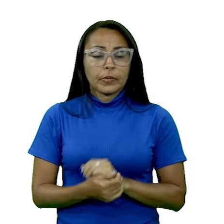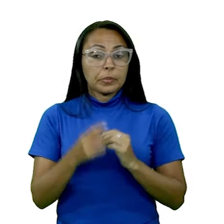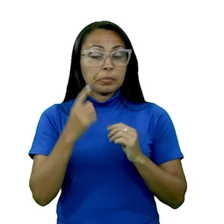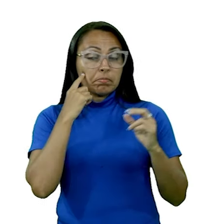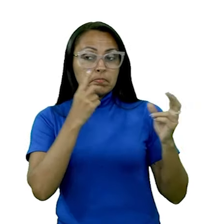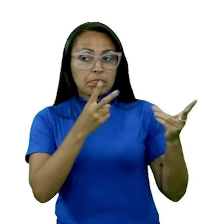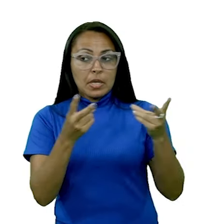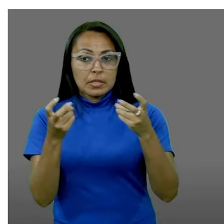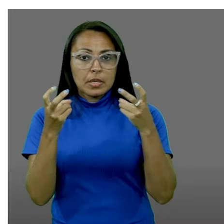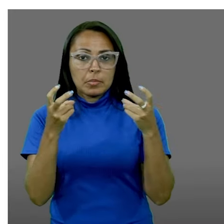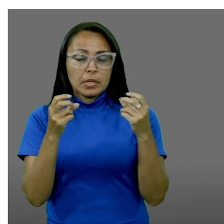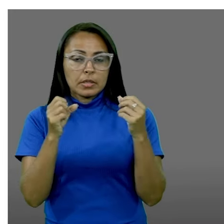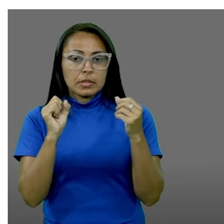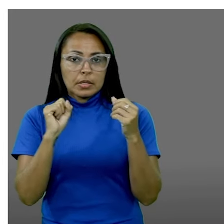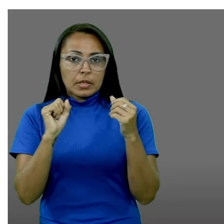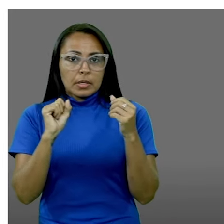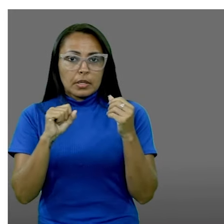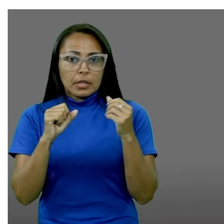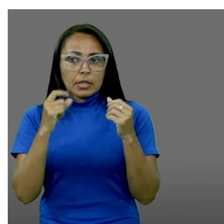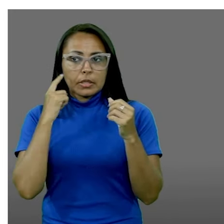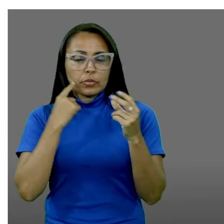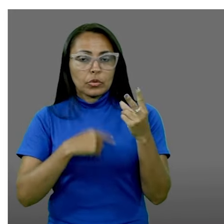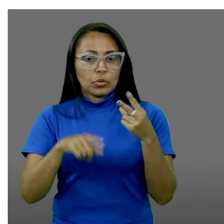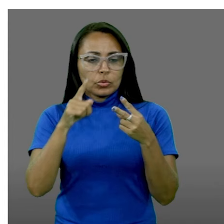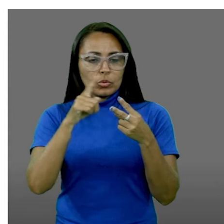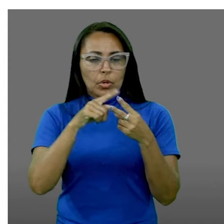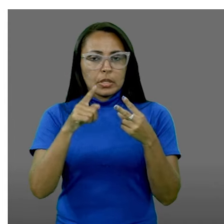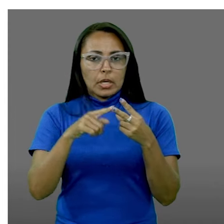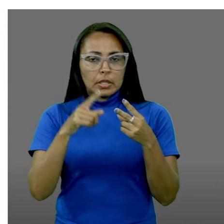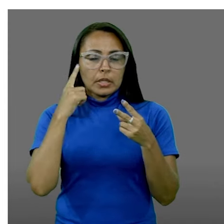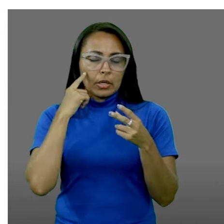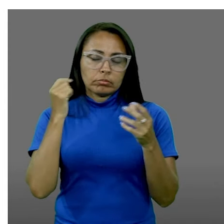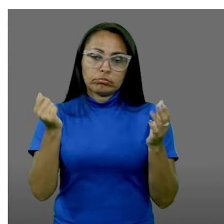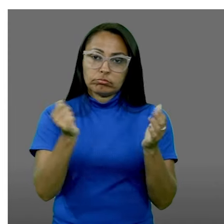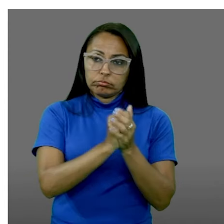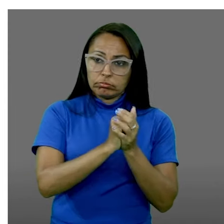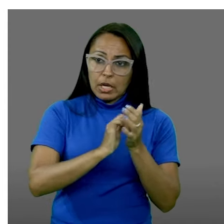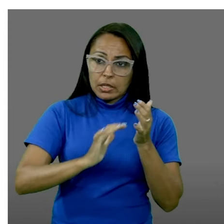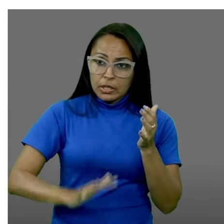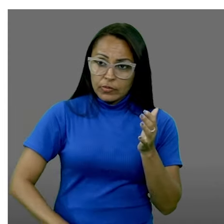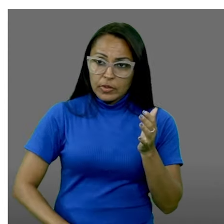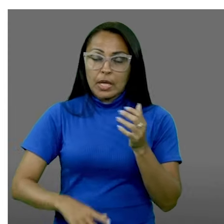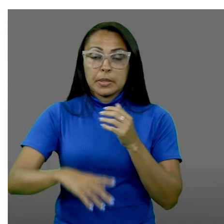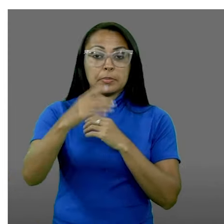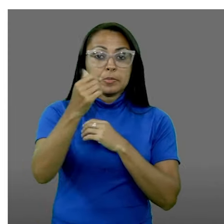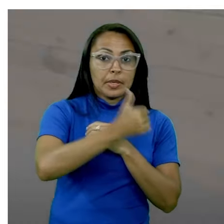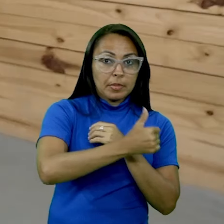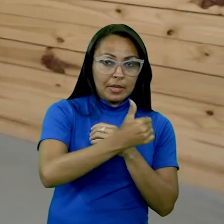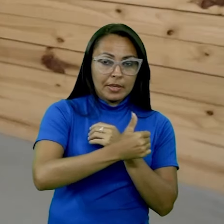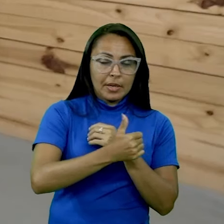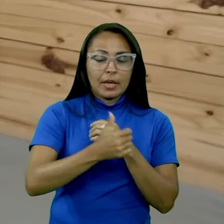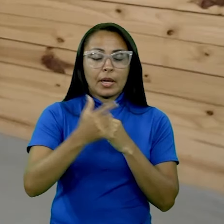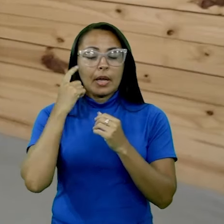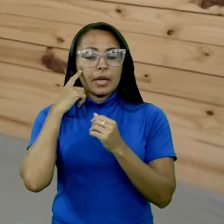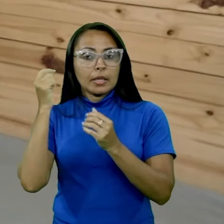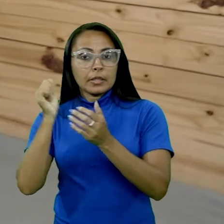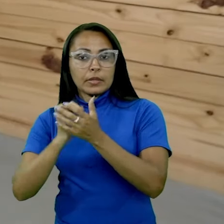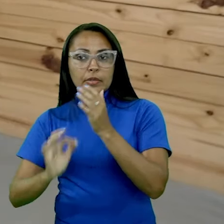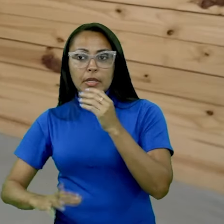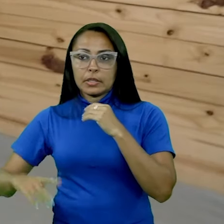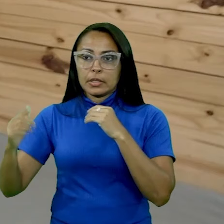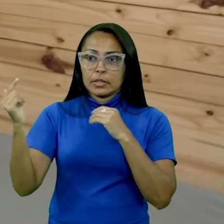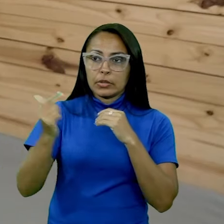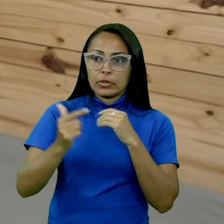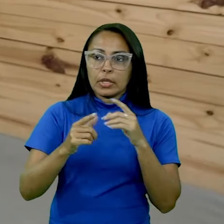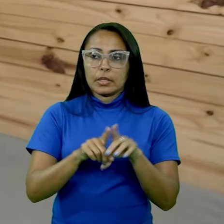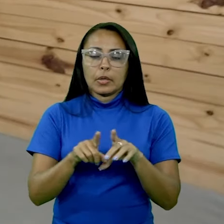a logística é dividida em duas áreas ou duas atividades. As atividades primárias e as atividades de apoio. No